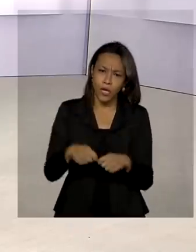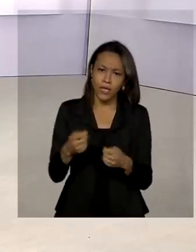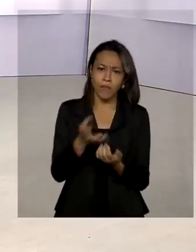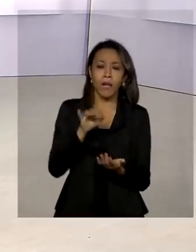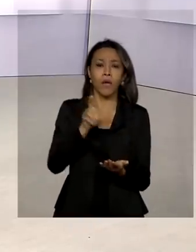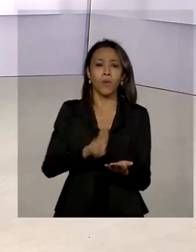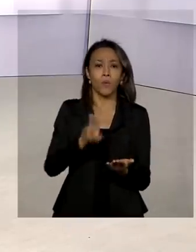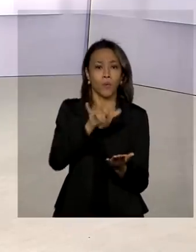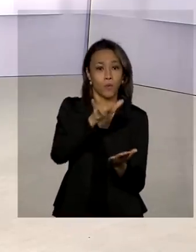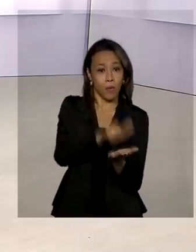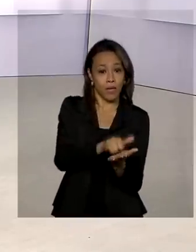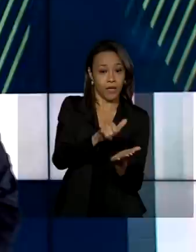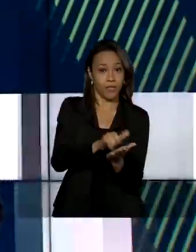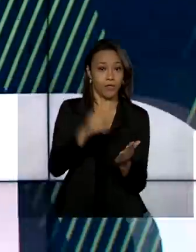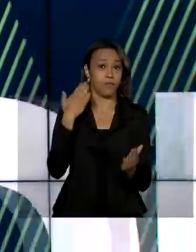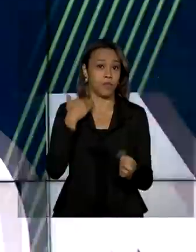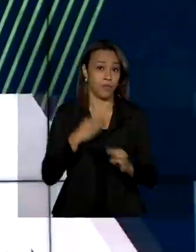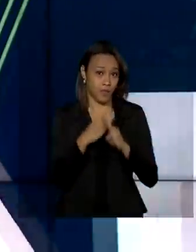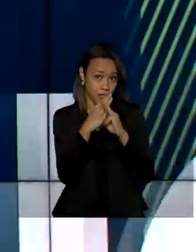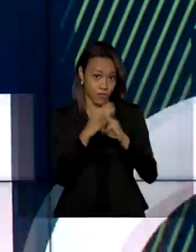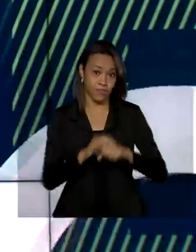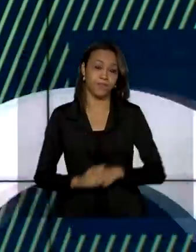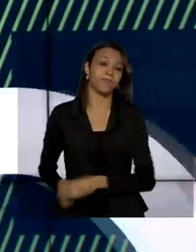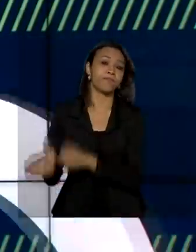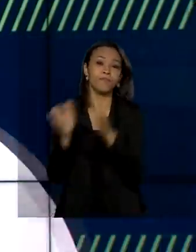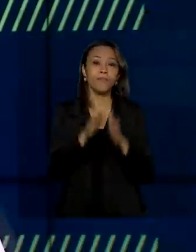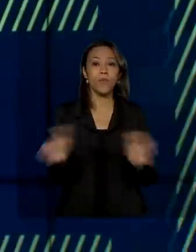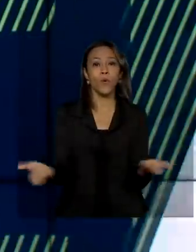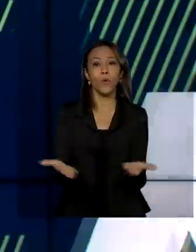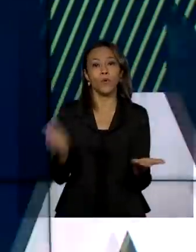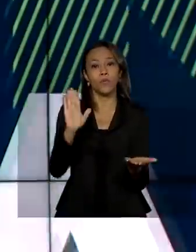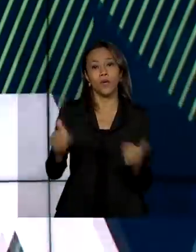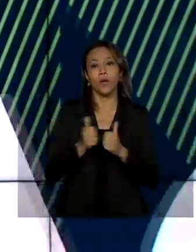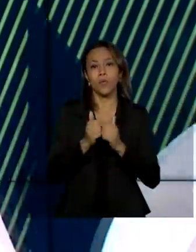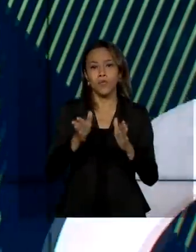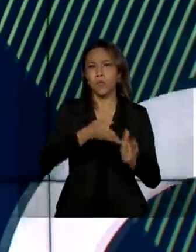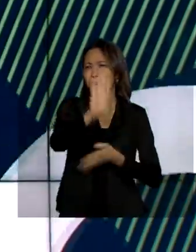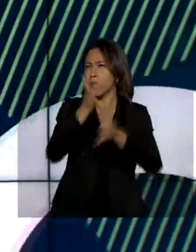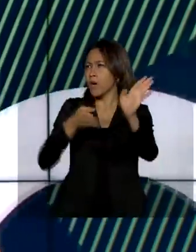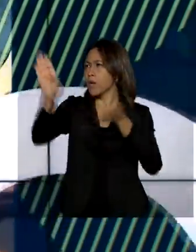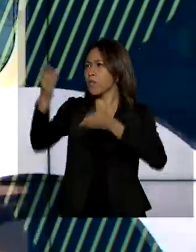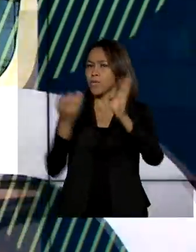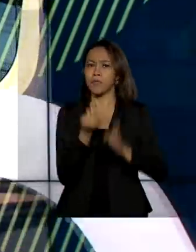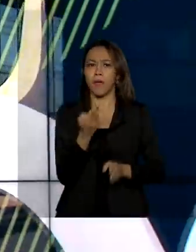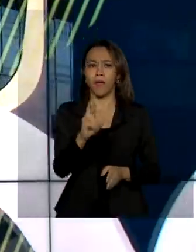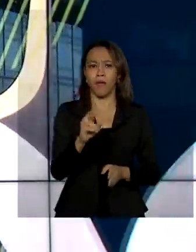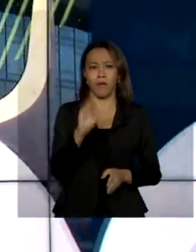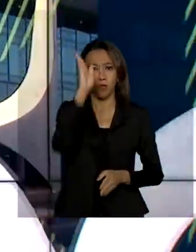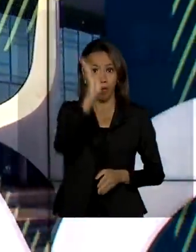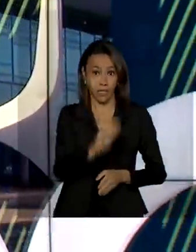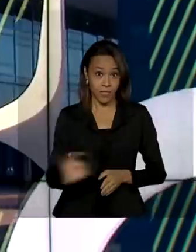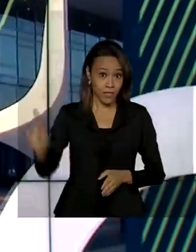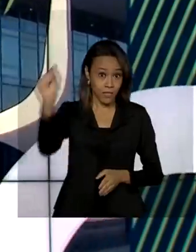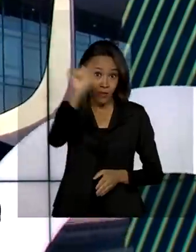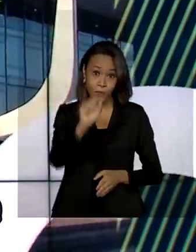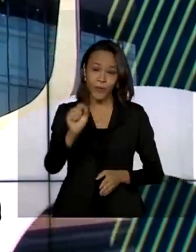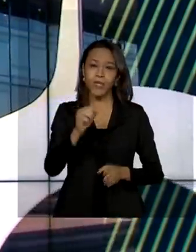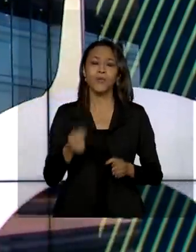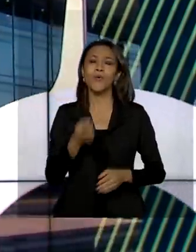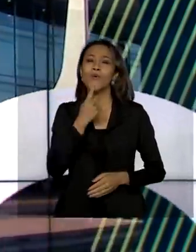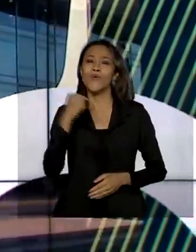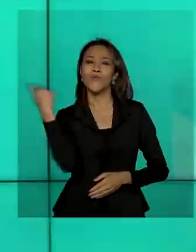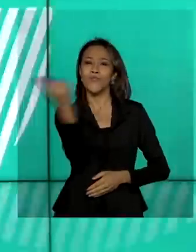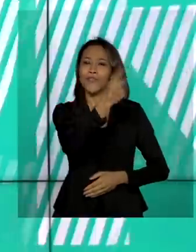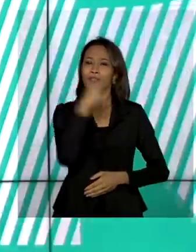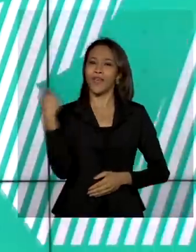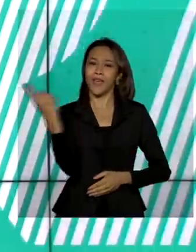aplicativo Caixa Tem. Começou hoje nas rodovias federais do país a Operação Nossa Senhora Aparecida. O objetivo